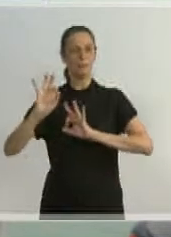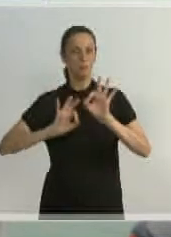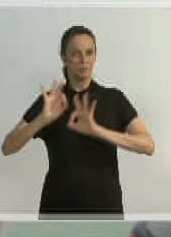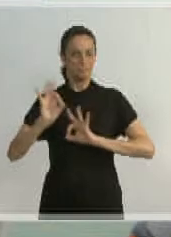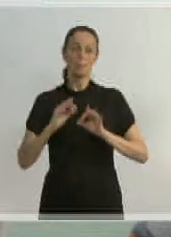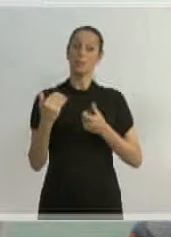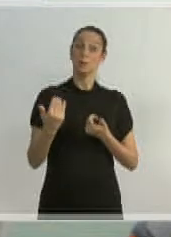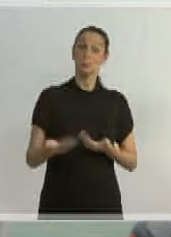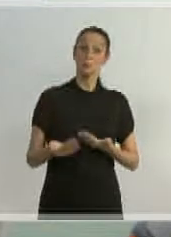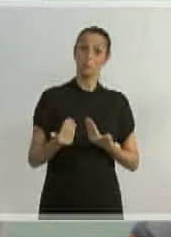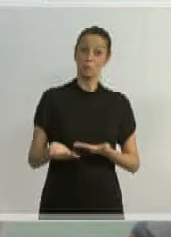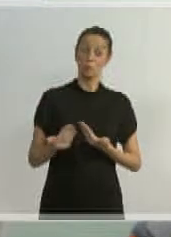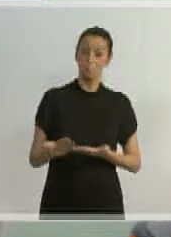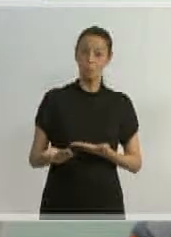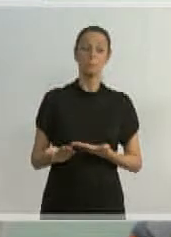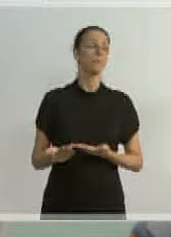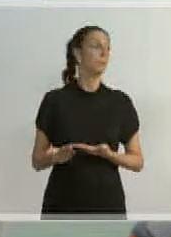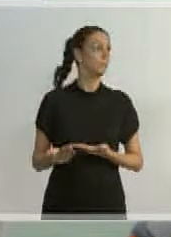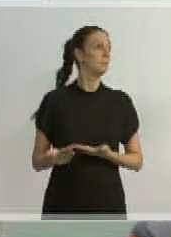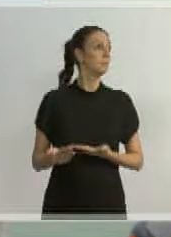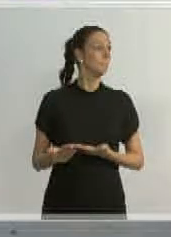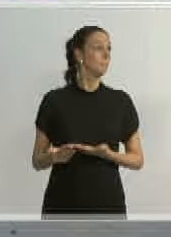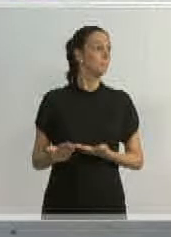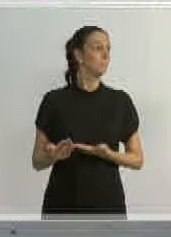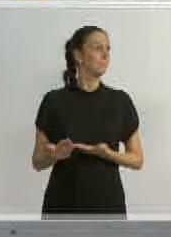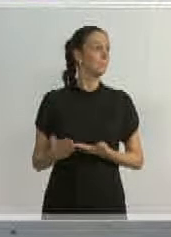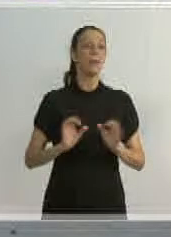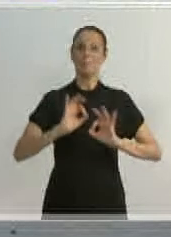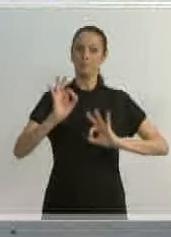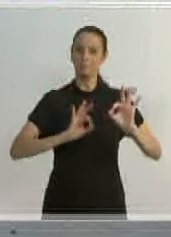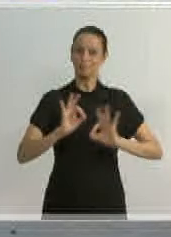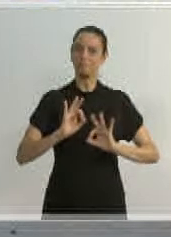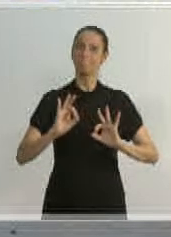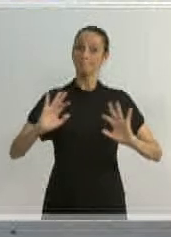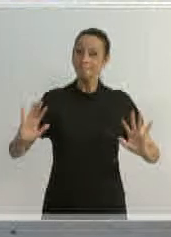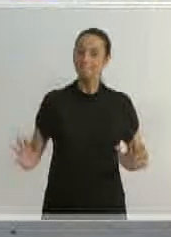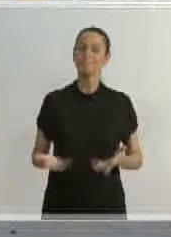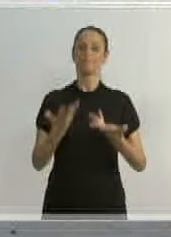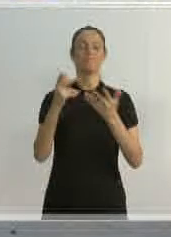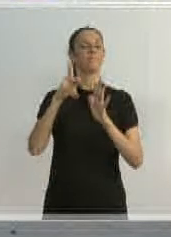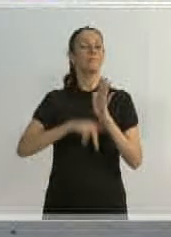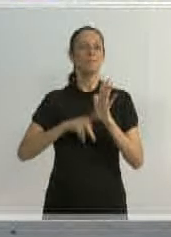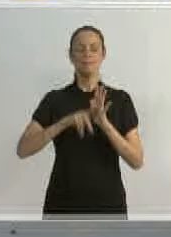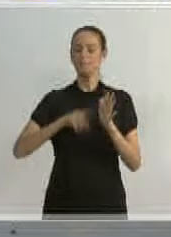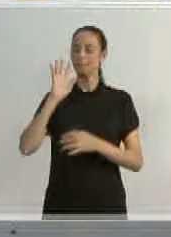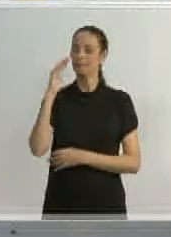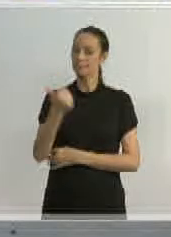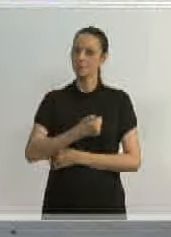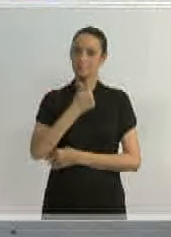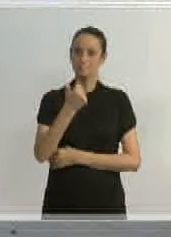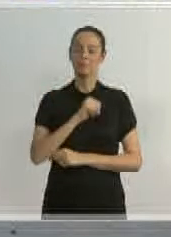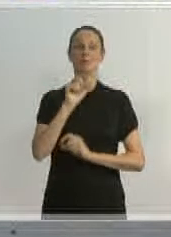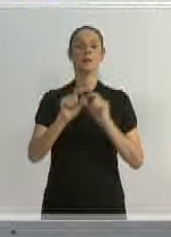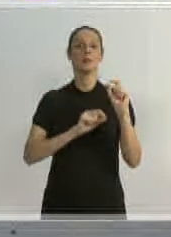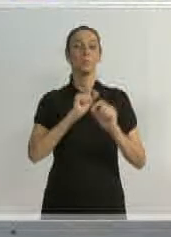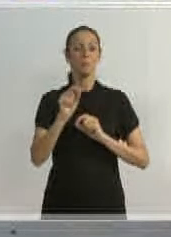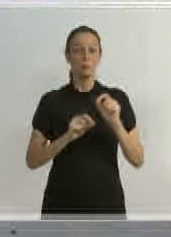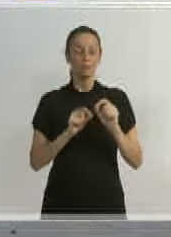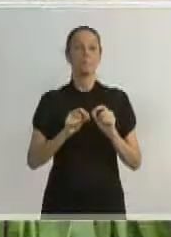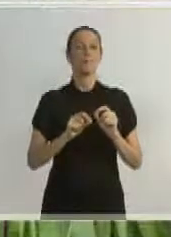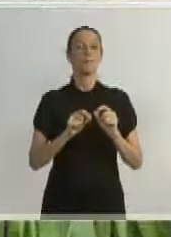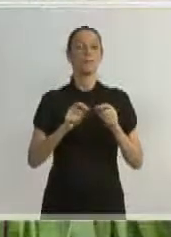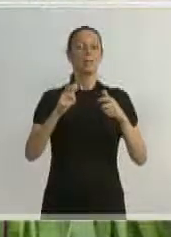jovens, eles realizaram, isso muito nos agrada e muito nos incentiva, um projeto muito bacana que eles fazem, colocando uma